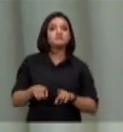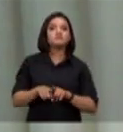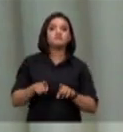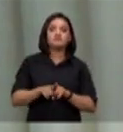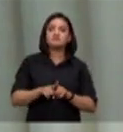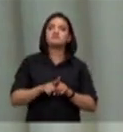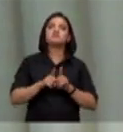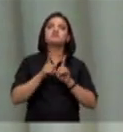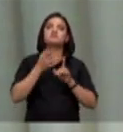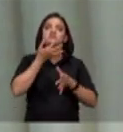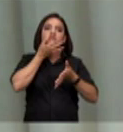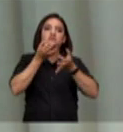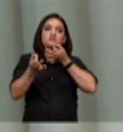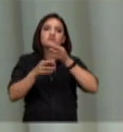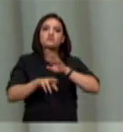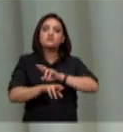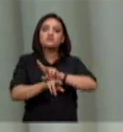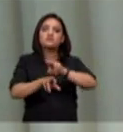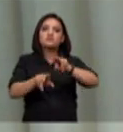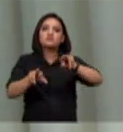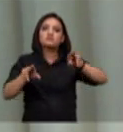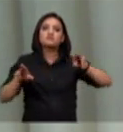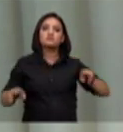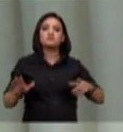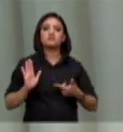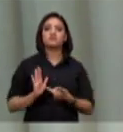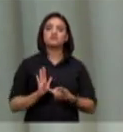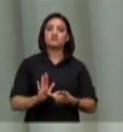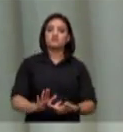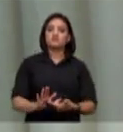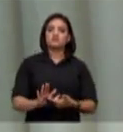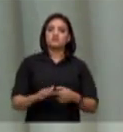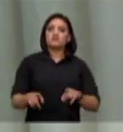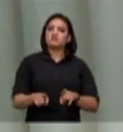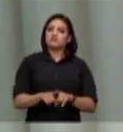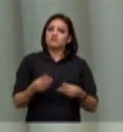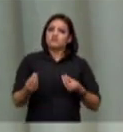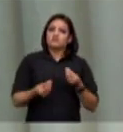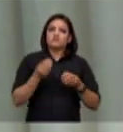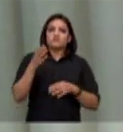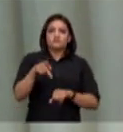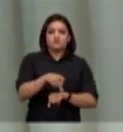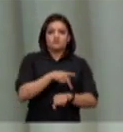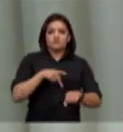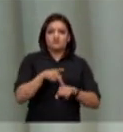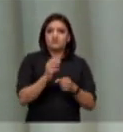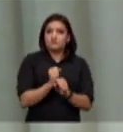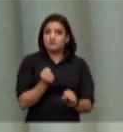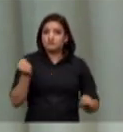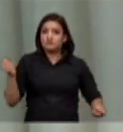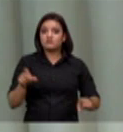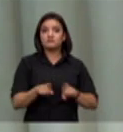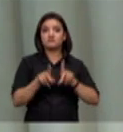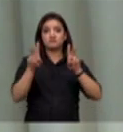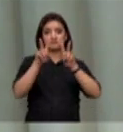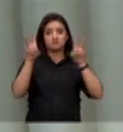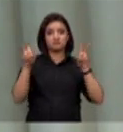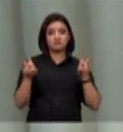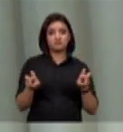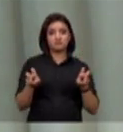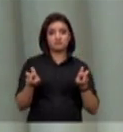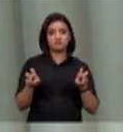de ideias que demonstra bem a grandeza do nosso país e do tema que vossa